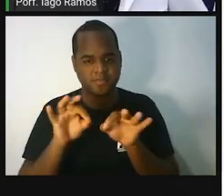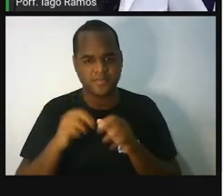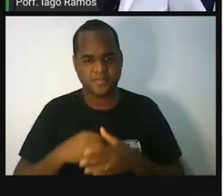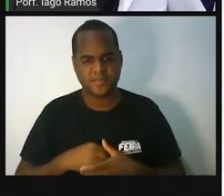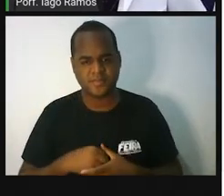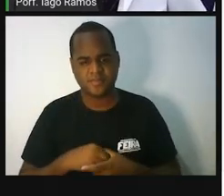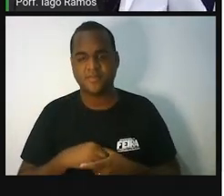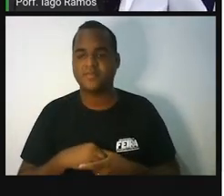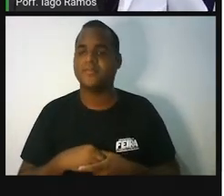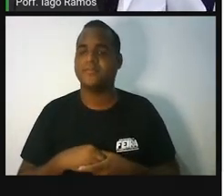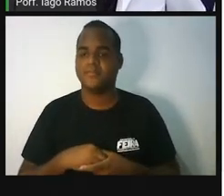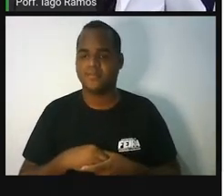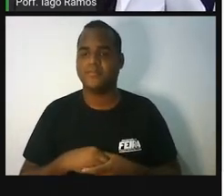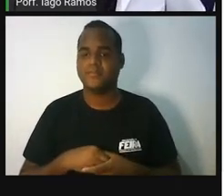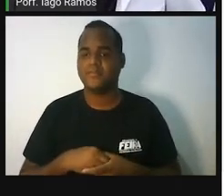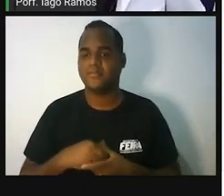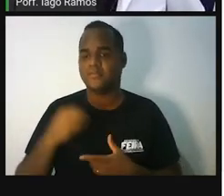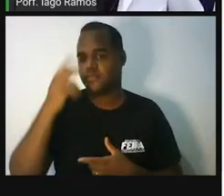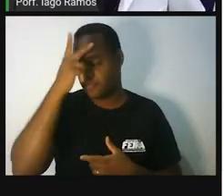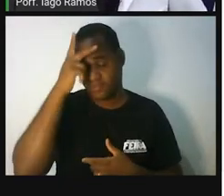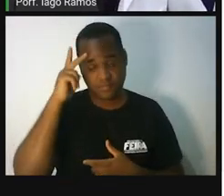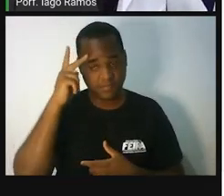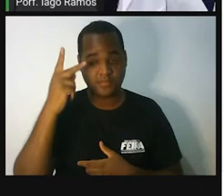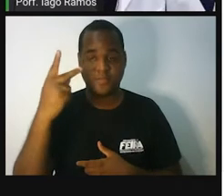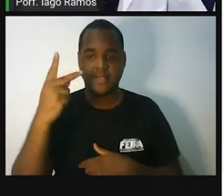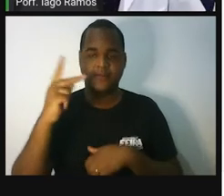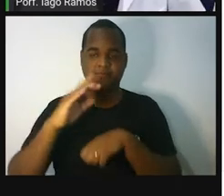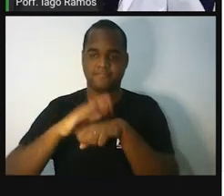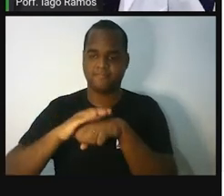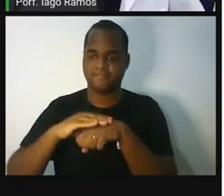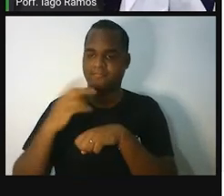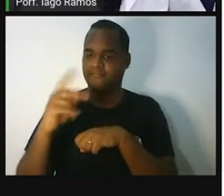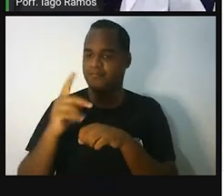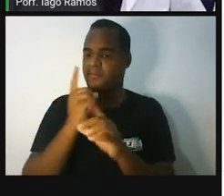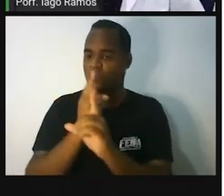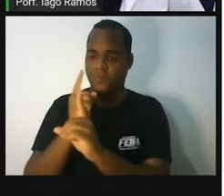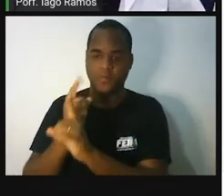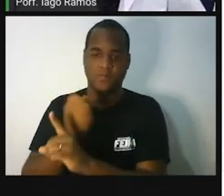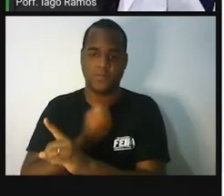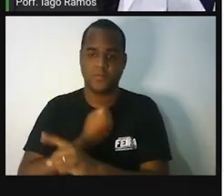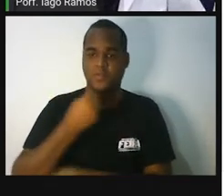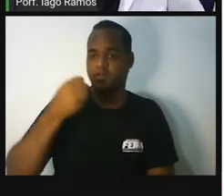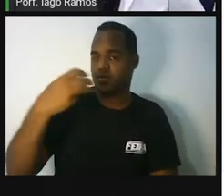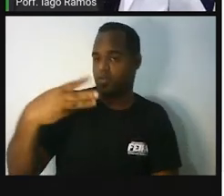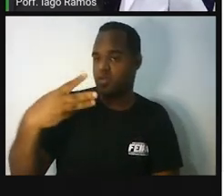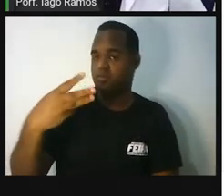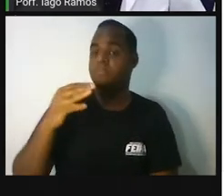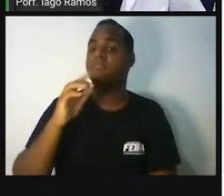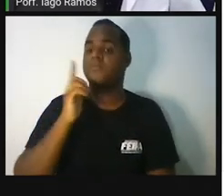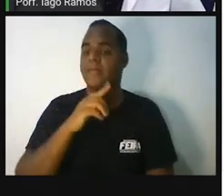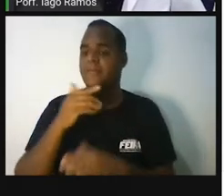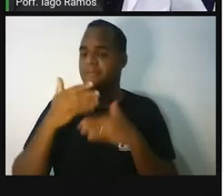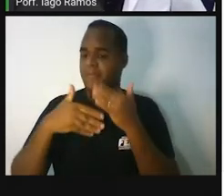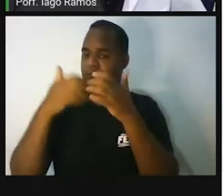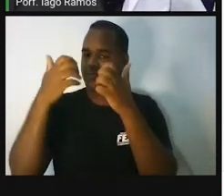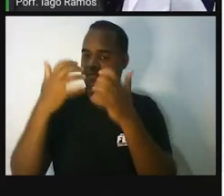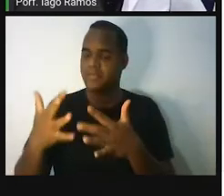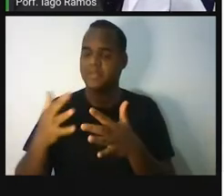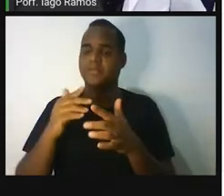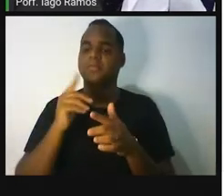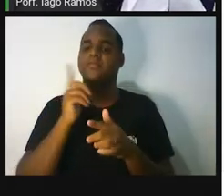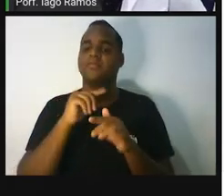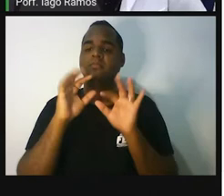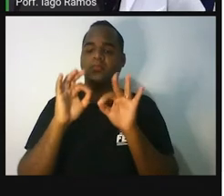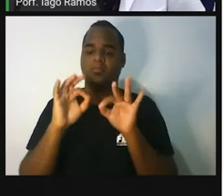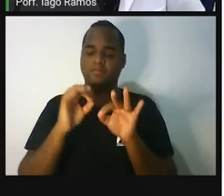A pessoa vai colocar lá, né? O número que ela achou no terceiro passo. Nesse caso, se você está fazendo com uma